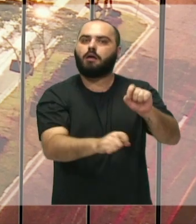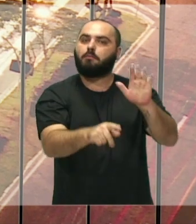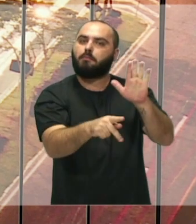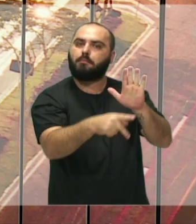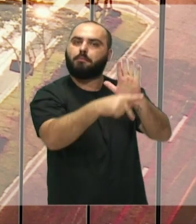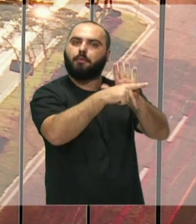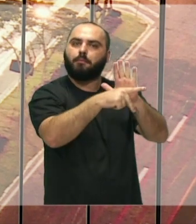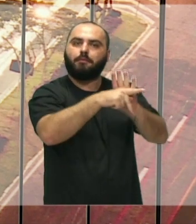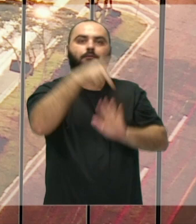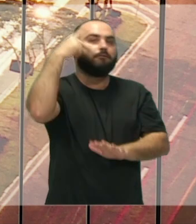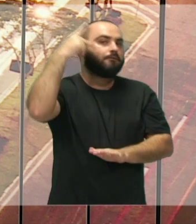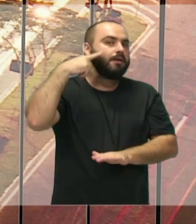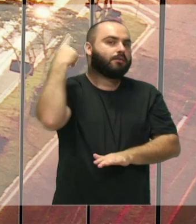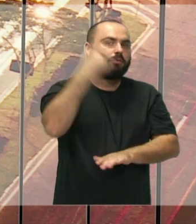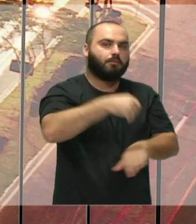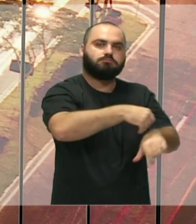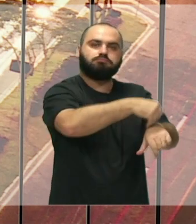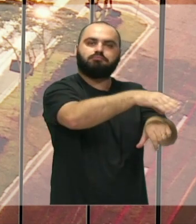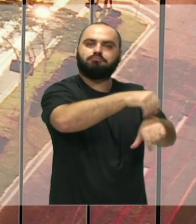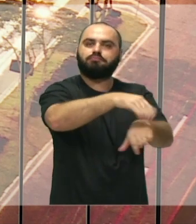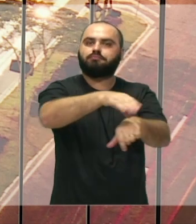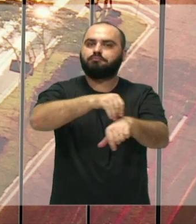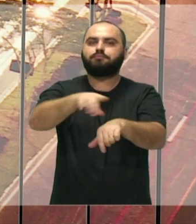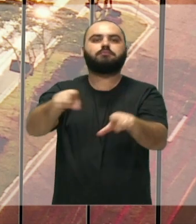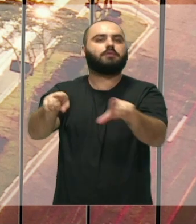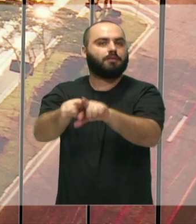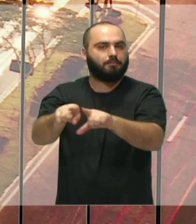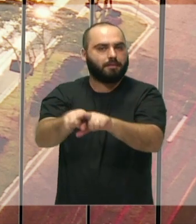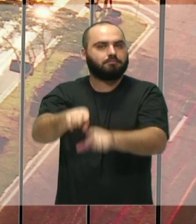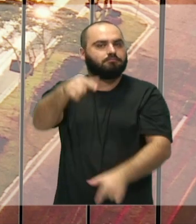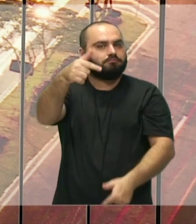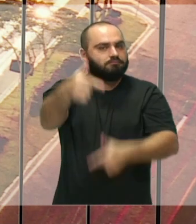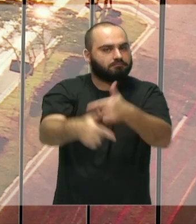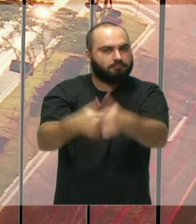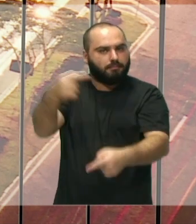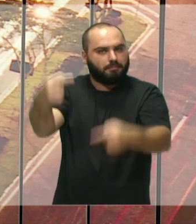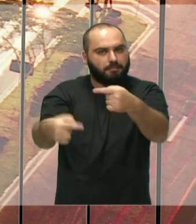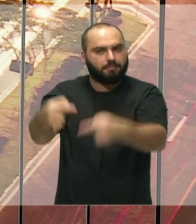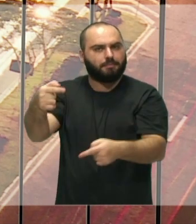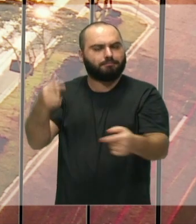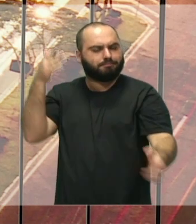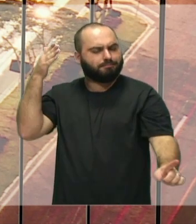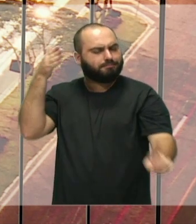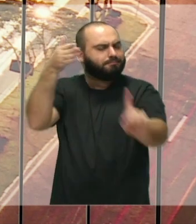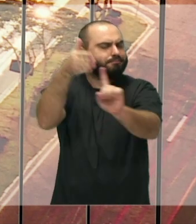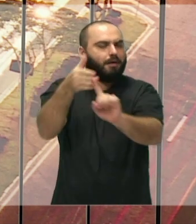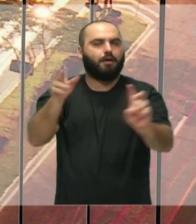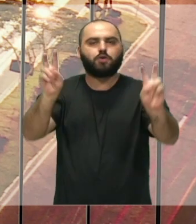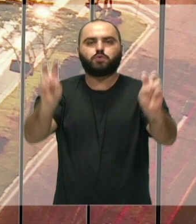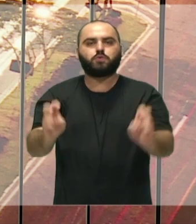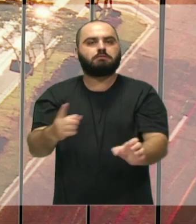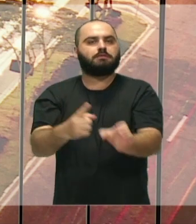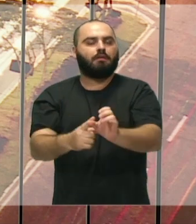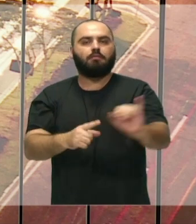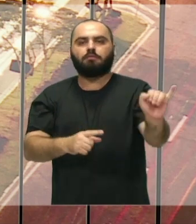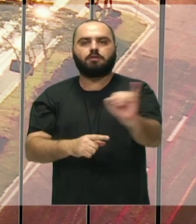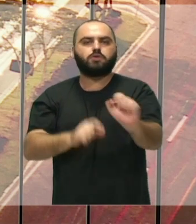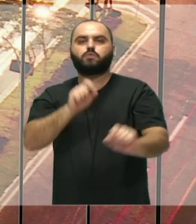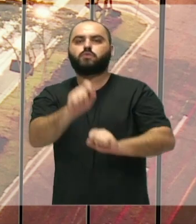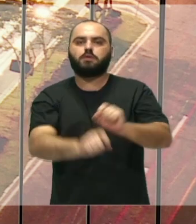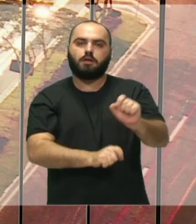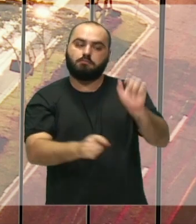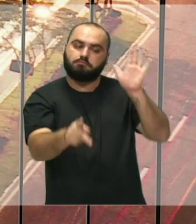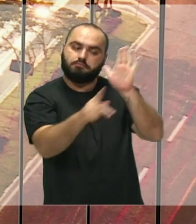parlamentares e também debater os principais assuntos da cidade com o objetivo de priorizar o